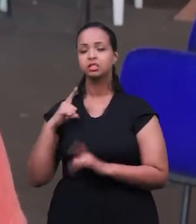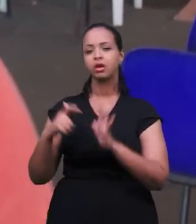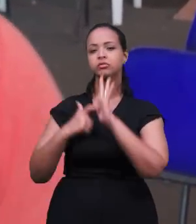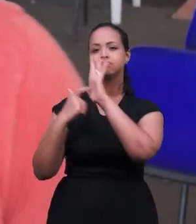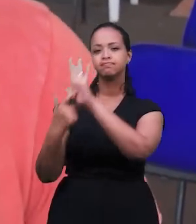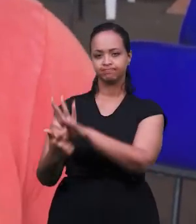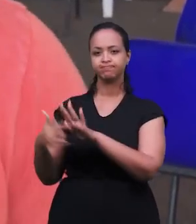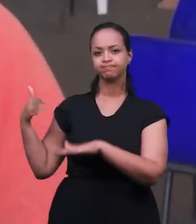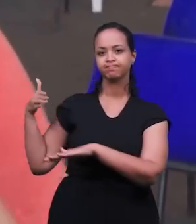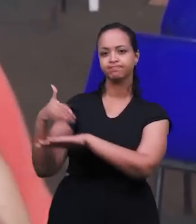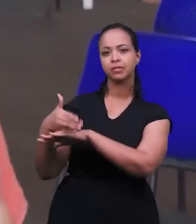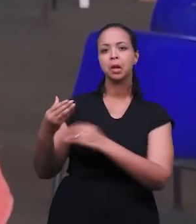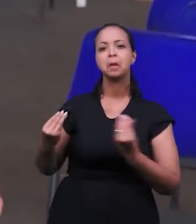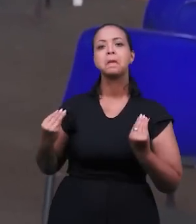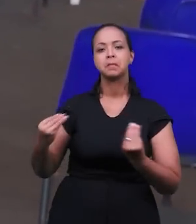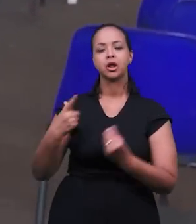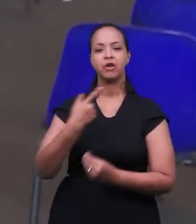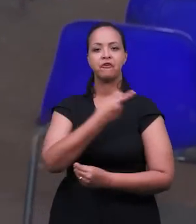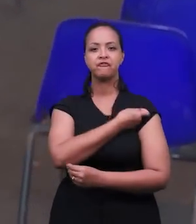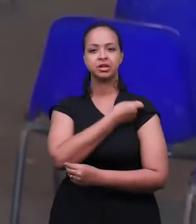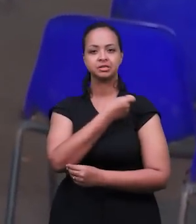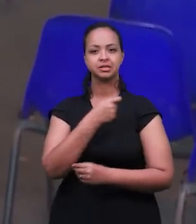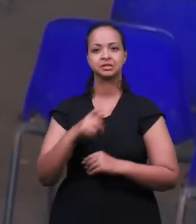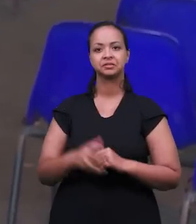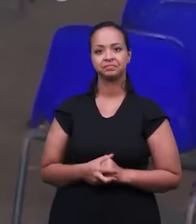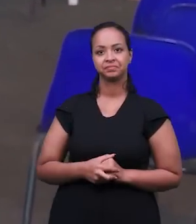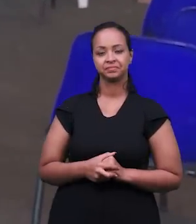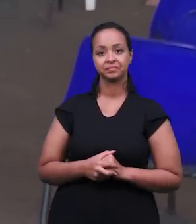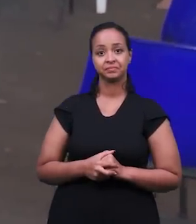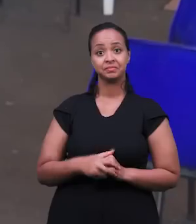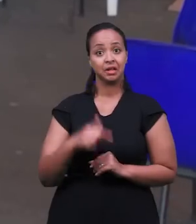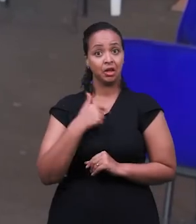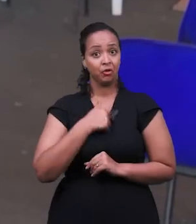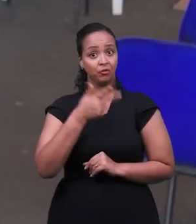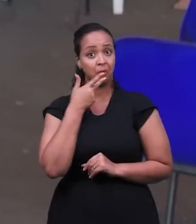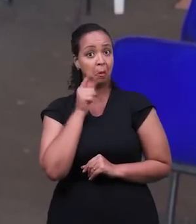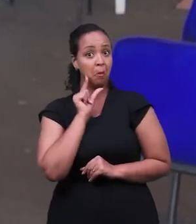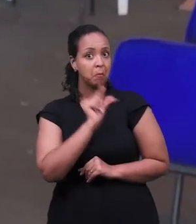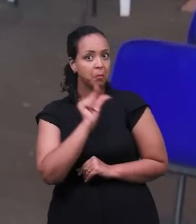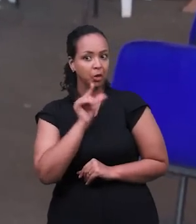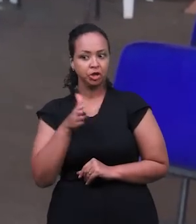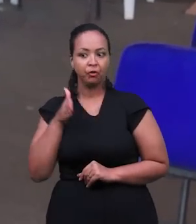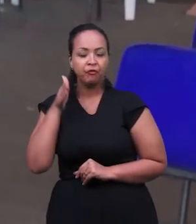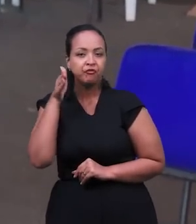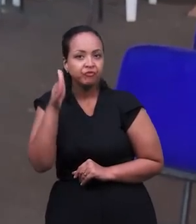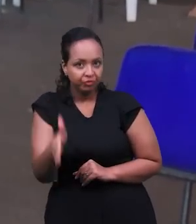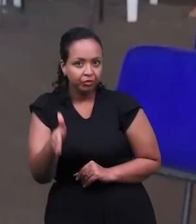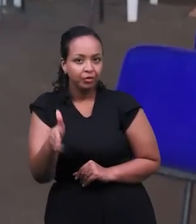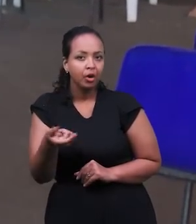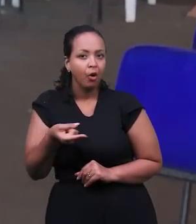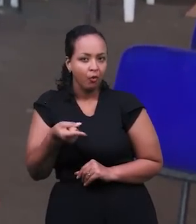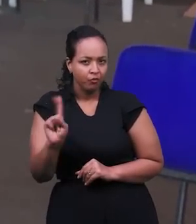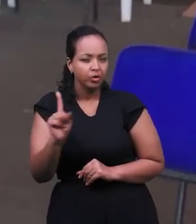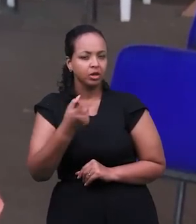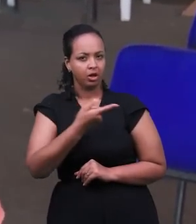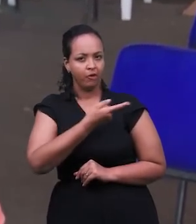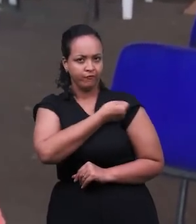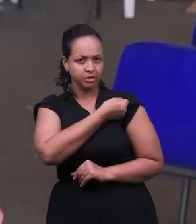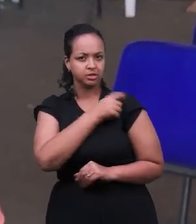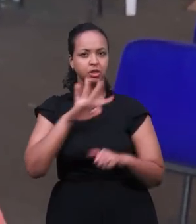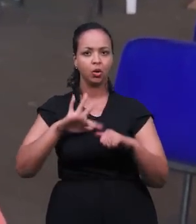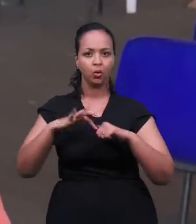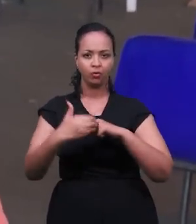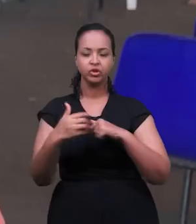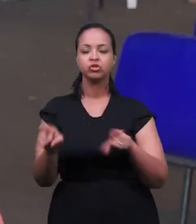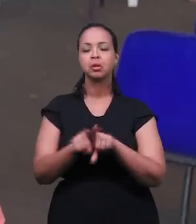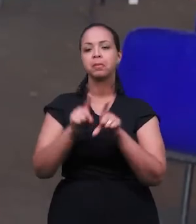e foi ao local exatamente para receber a vacinação. Eu vim falar um pouquinho do serviço que eu participei, que eu fui tomar a vacina